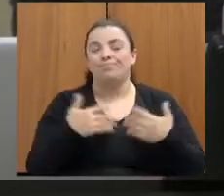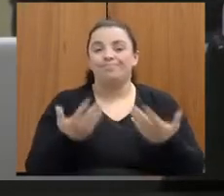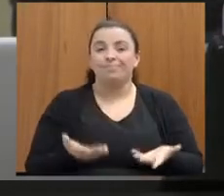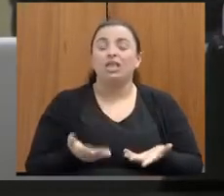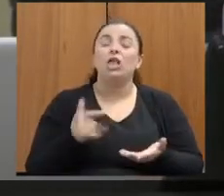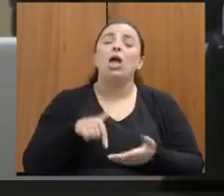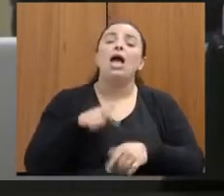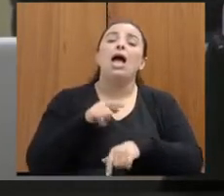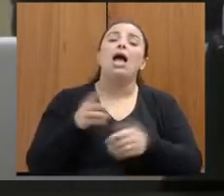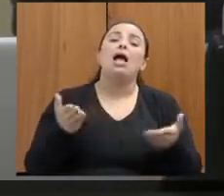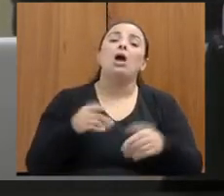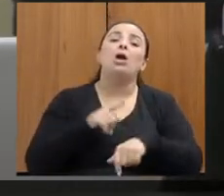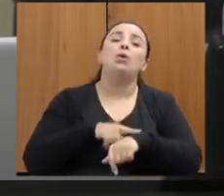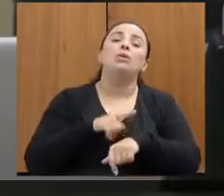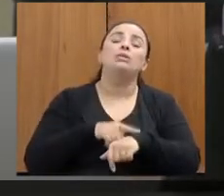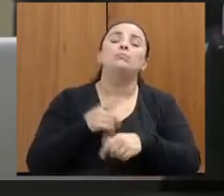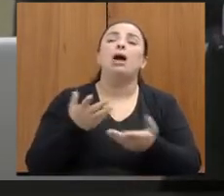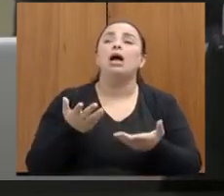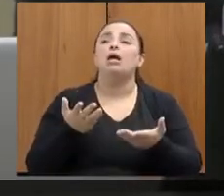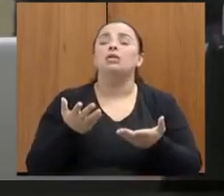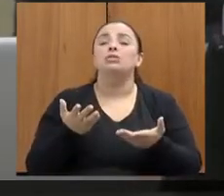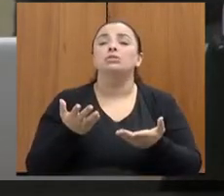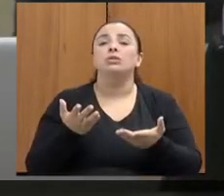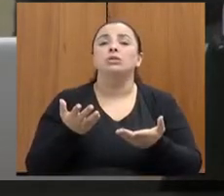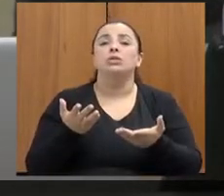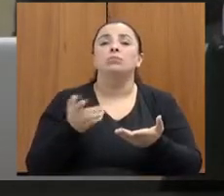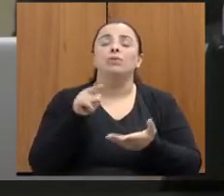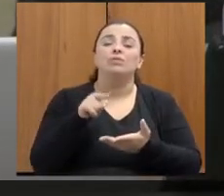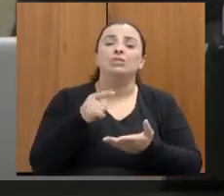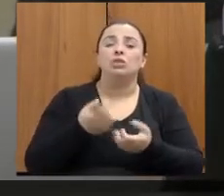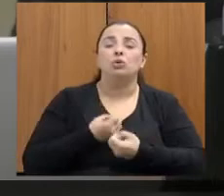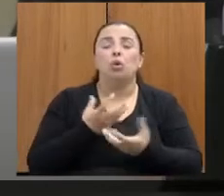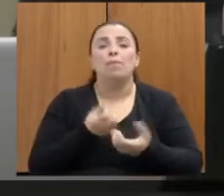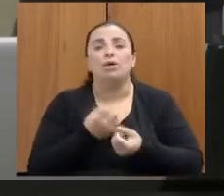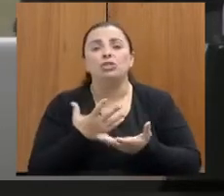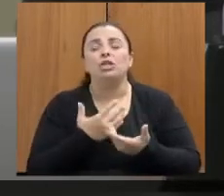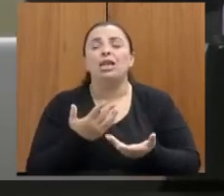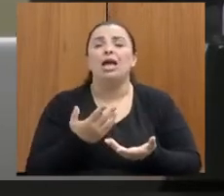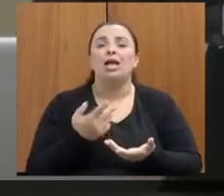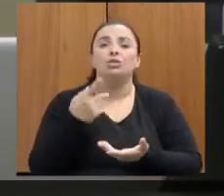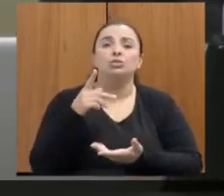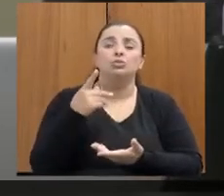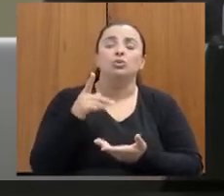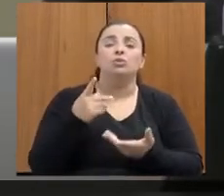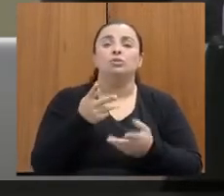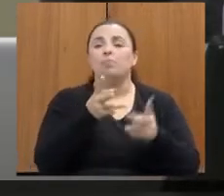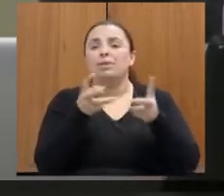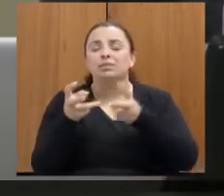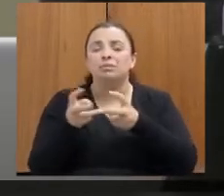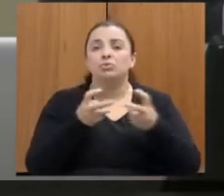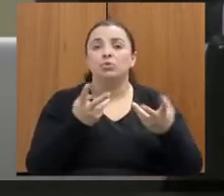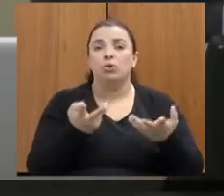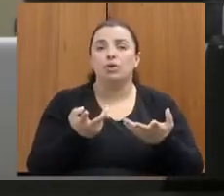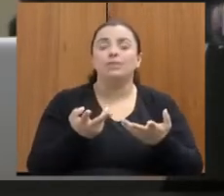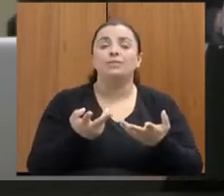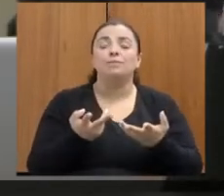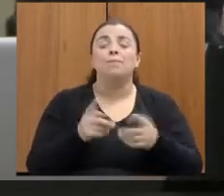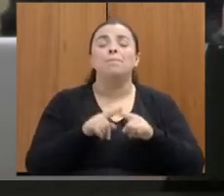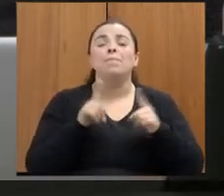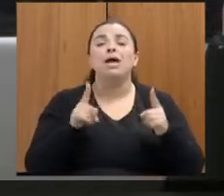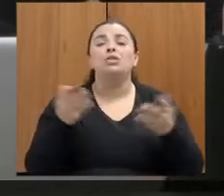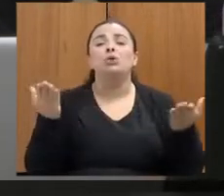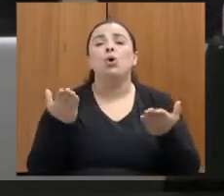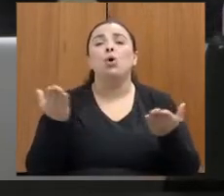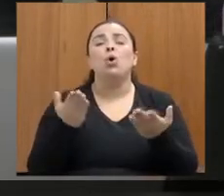que são feitos inúmeros esforços para que esse atendimento, de fato, seja humanizado, mas o sentido hoje aqui da nossa